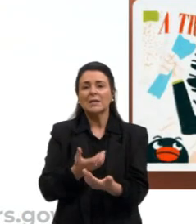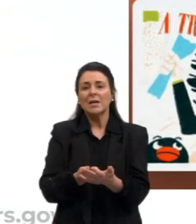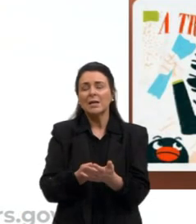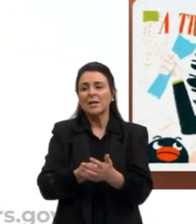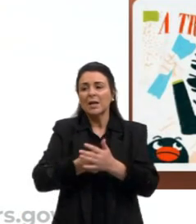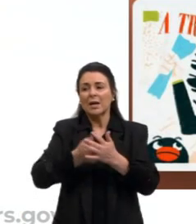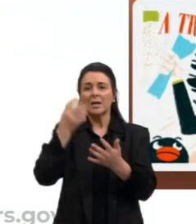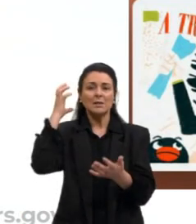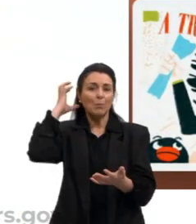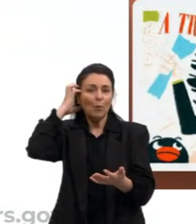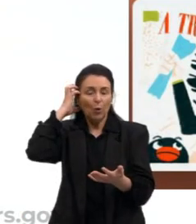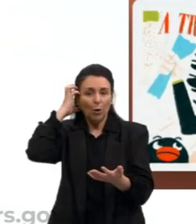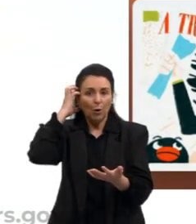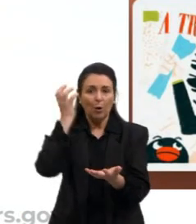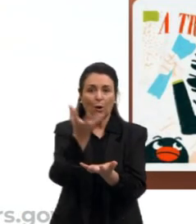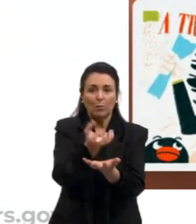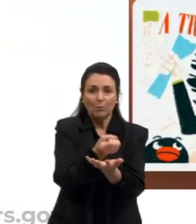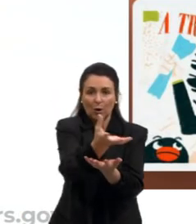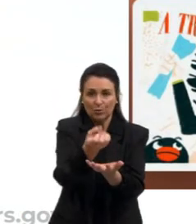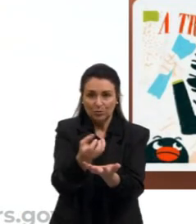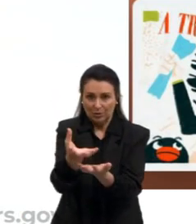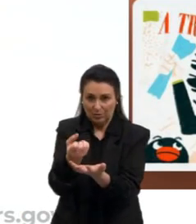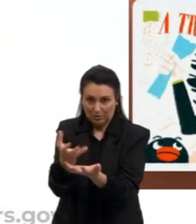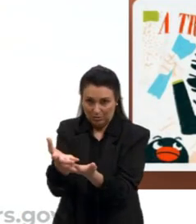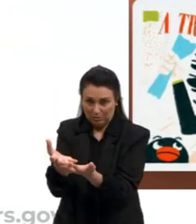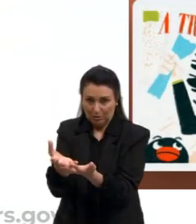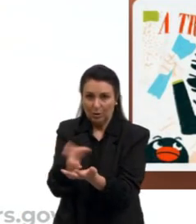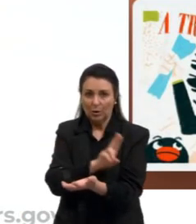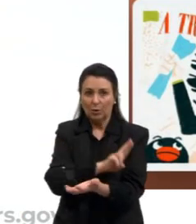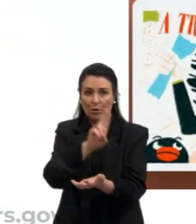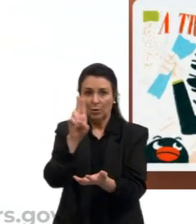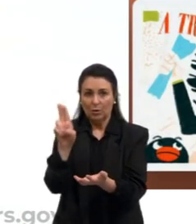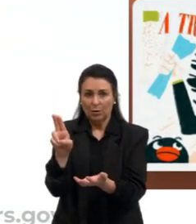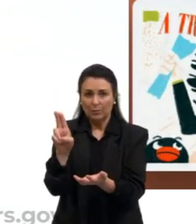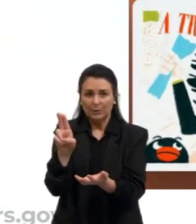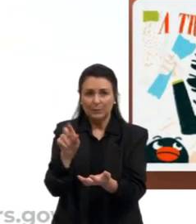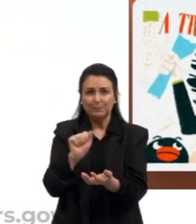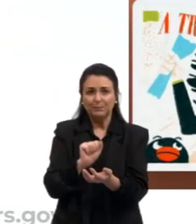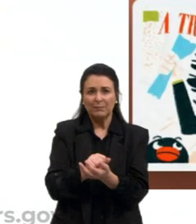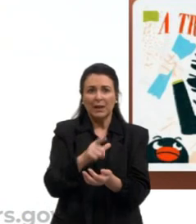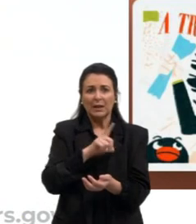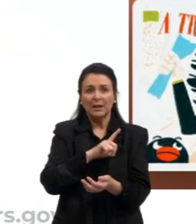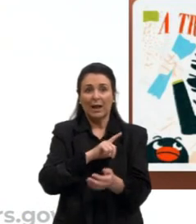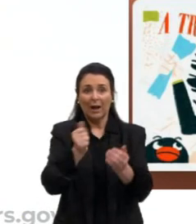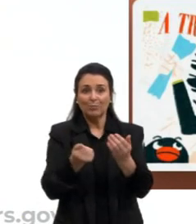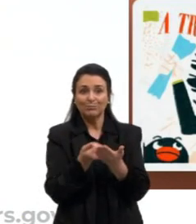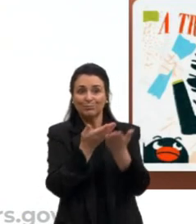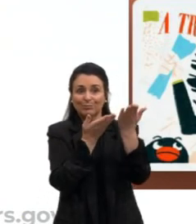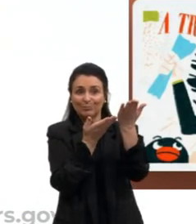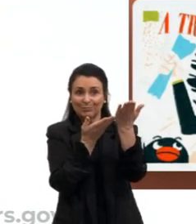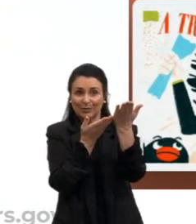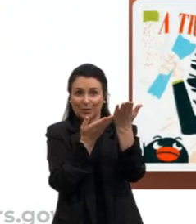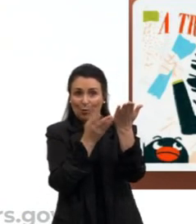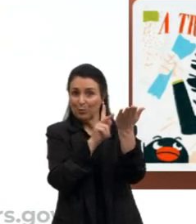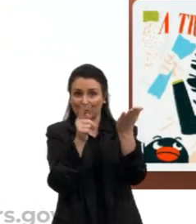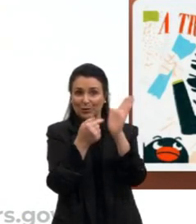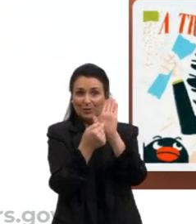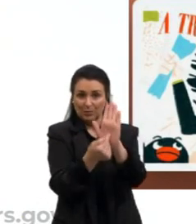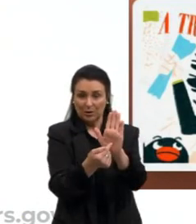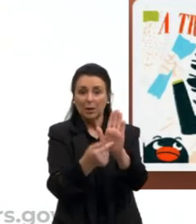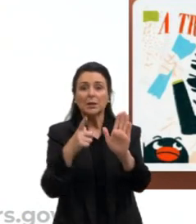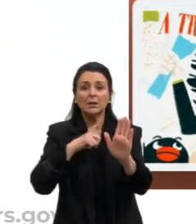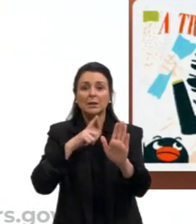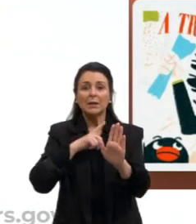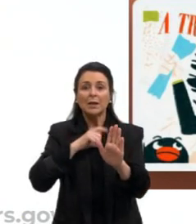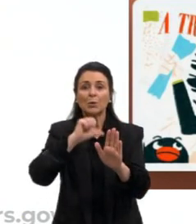Salve e ela recebeu, o nome do podcast é Atrivialista, ele está disponível no Spotify, é um podcast muito